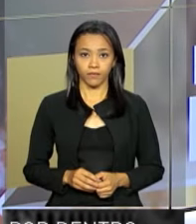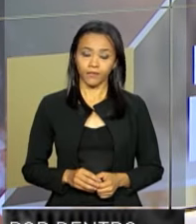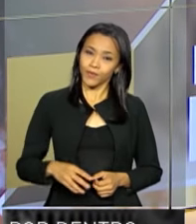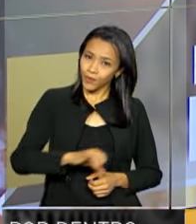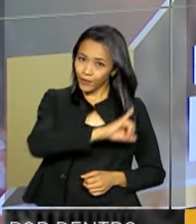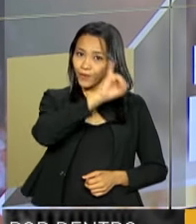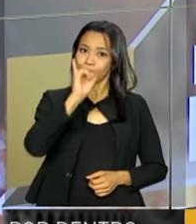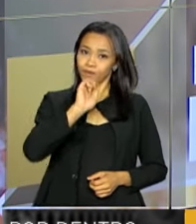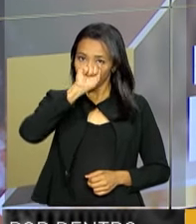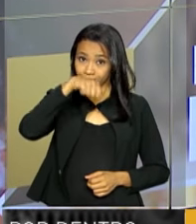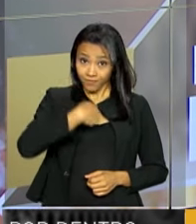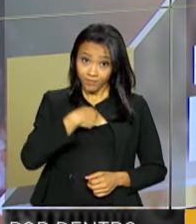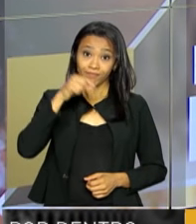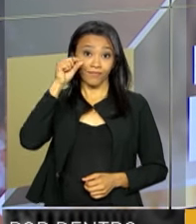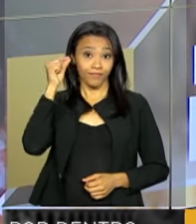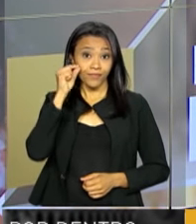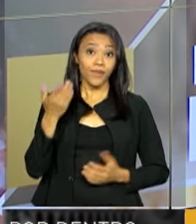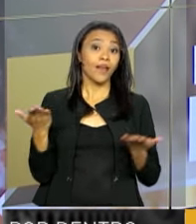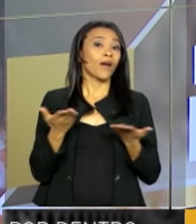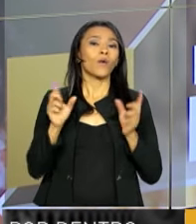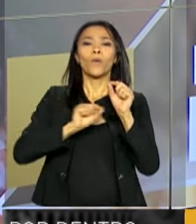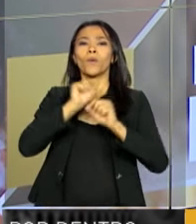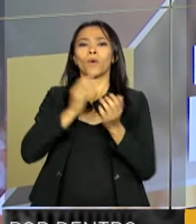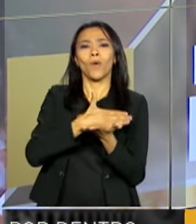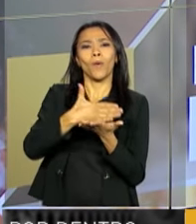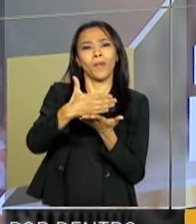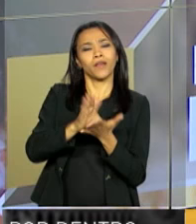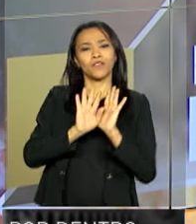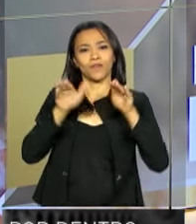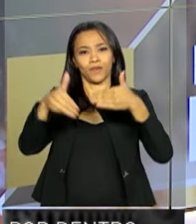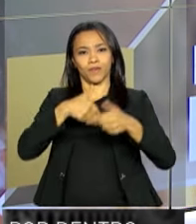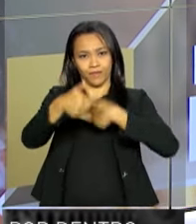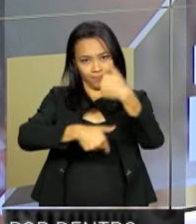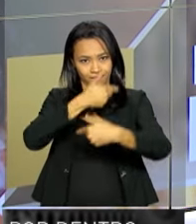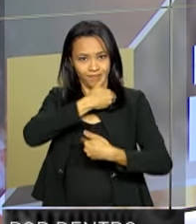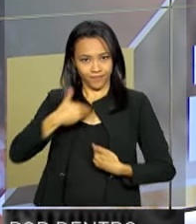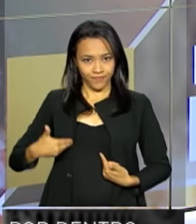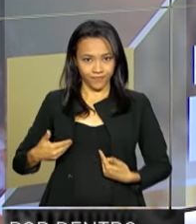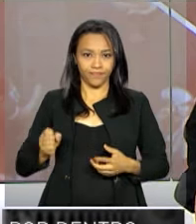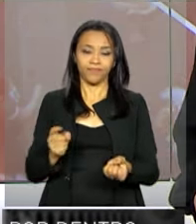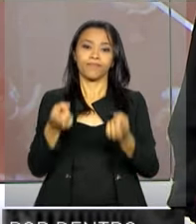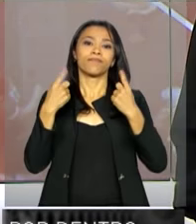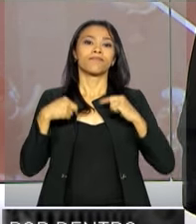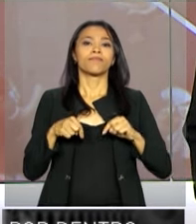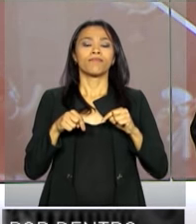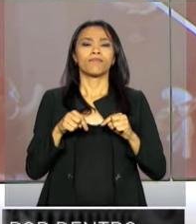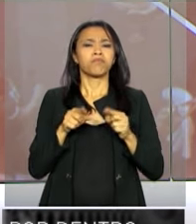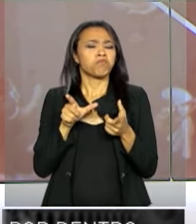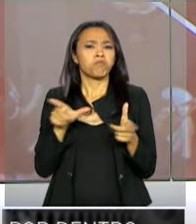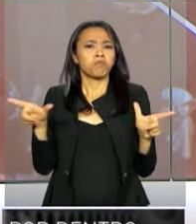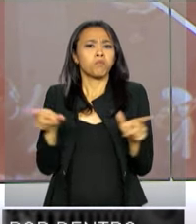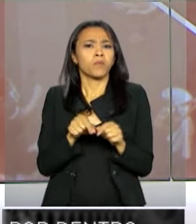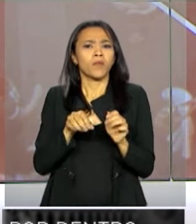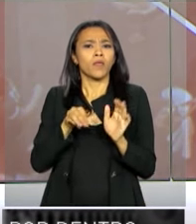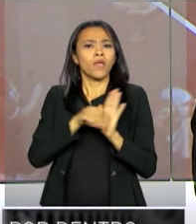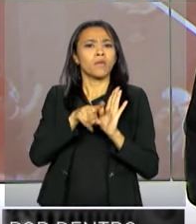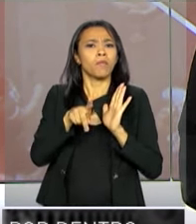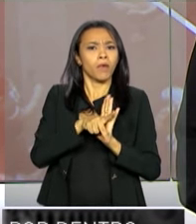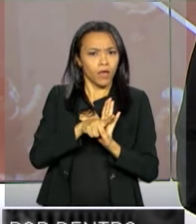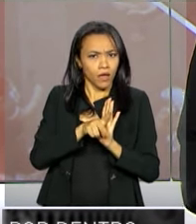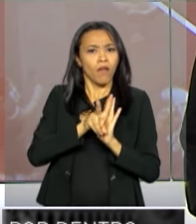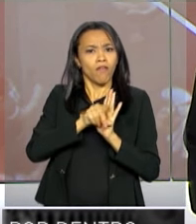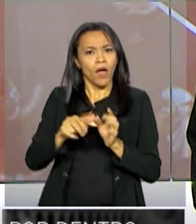Olá, eu sou Renata Corsini e começa agora mais um programa Por Dentro do Governo. Uma medida provisória vai